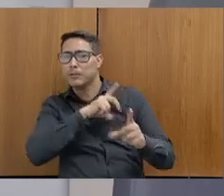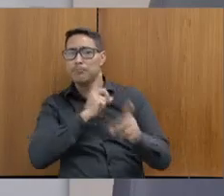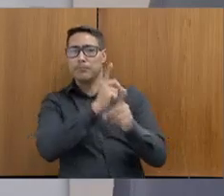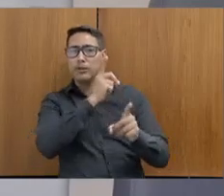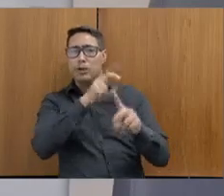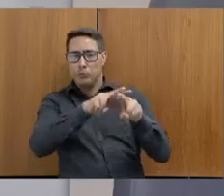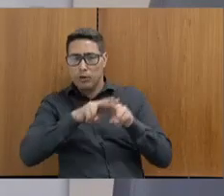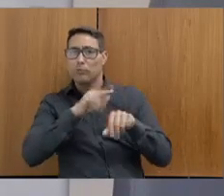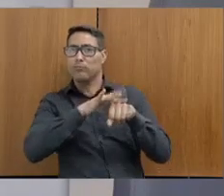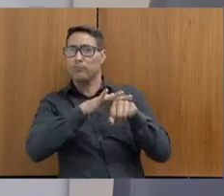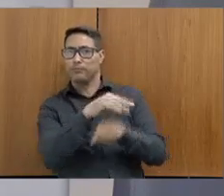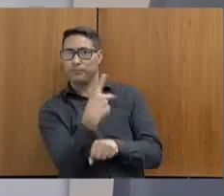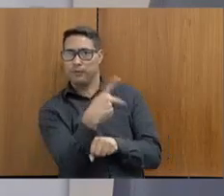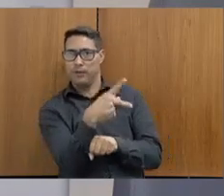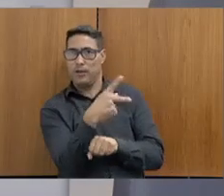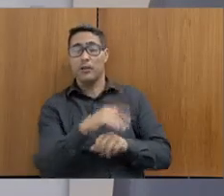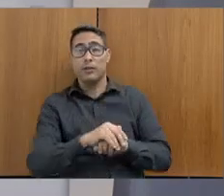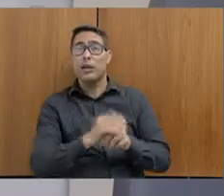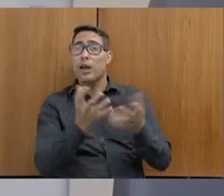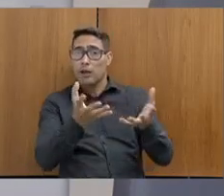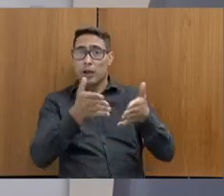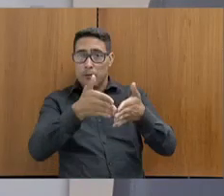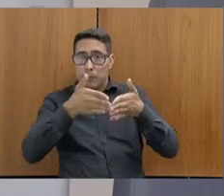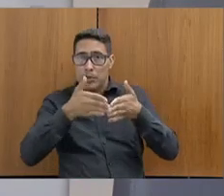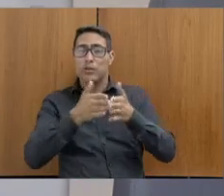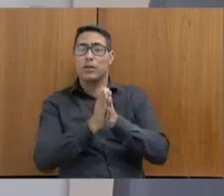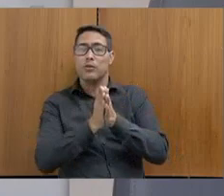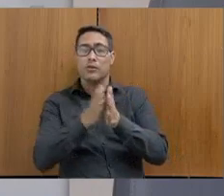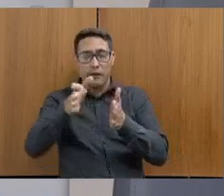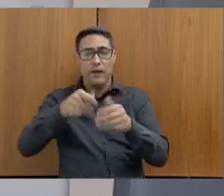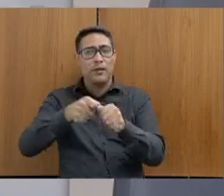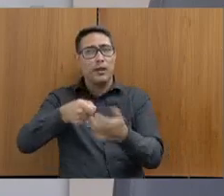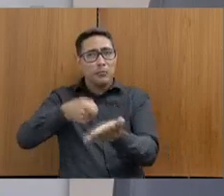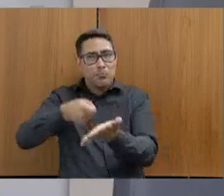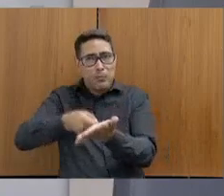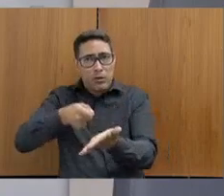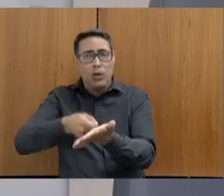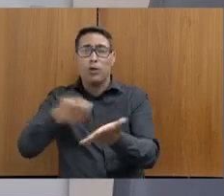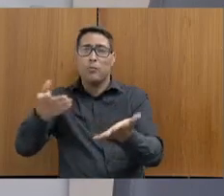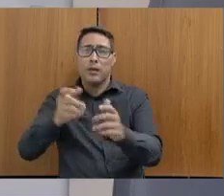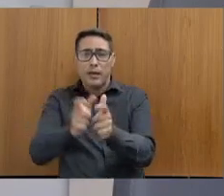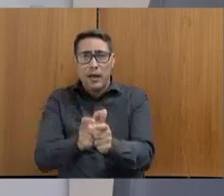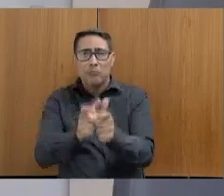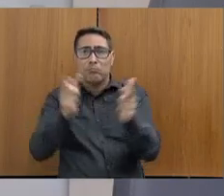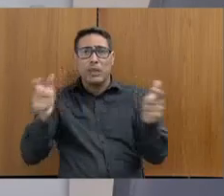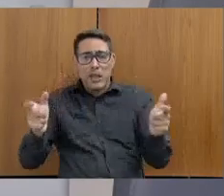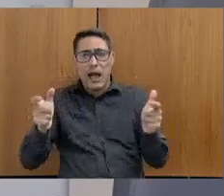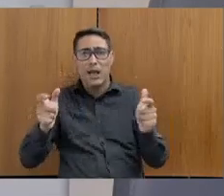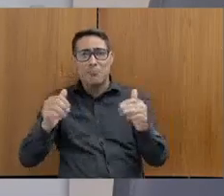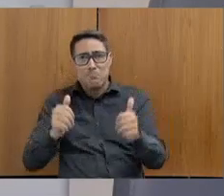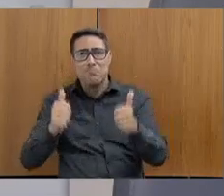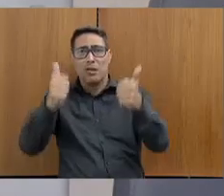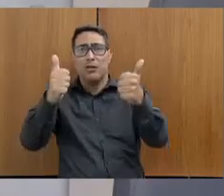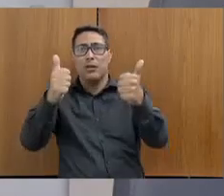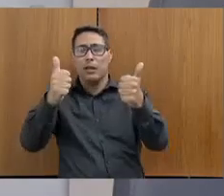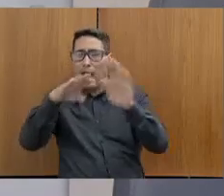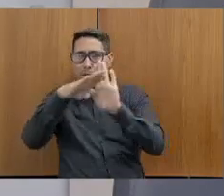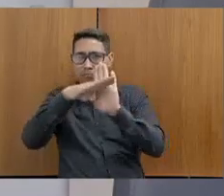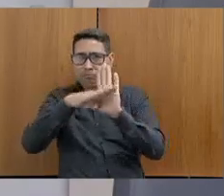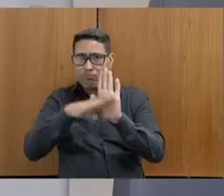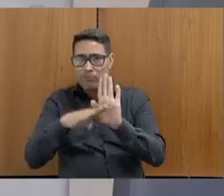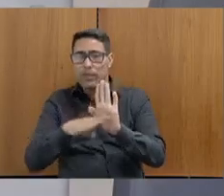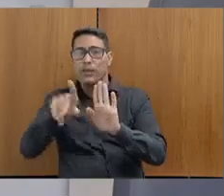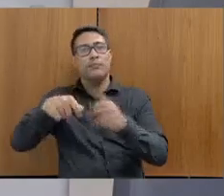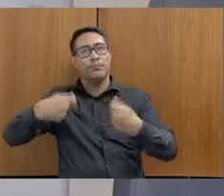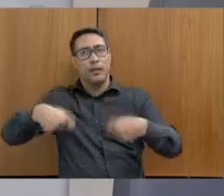servidor. Então eu queria pedir ao senhor fazer essa cobrança, no sentido de ampliar, intensificar e agilizar as medidas que são necessárias